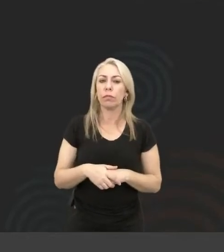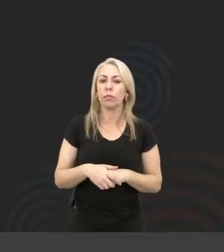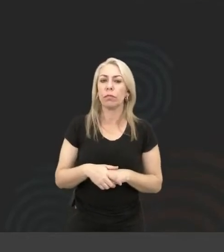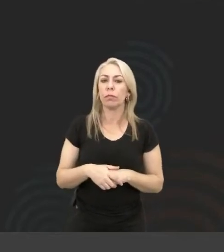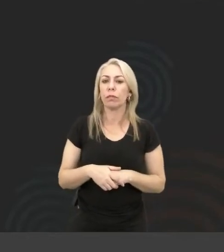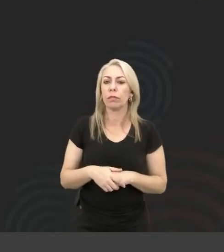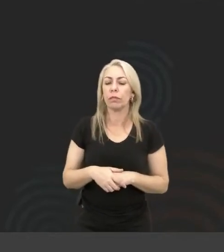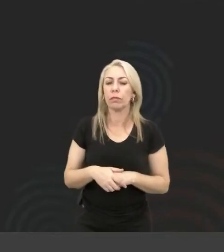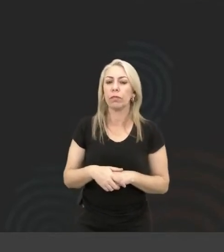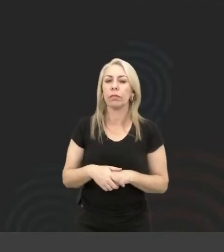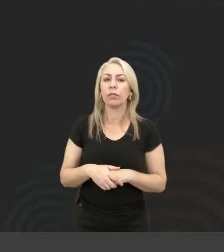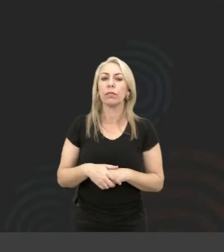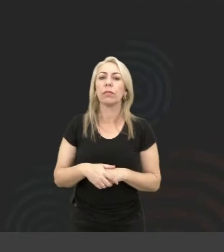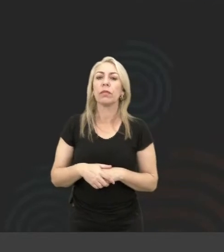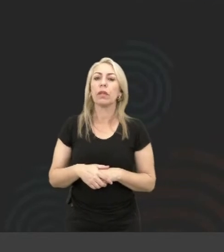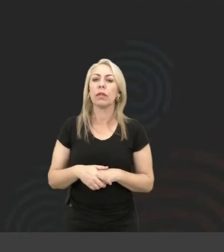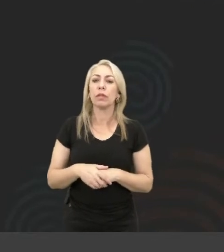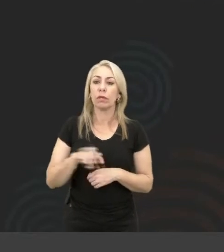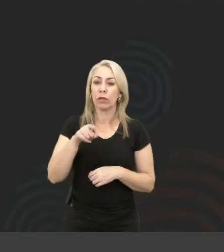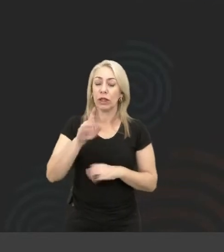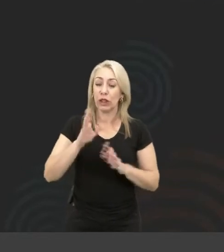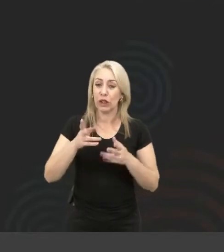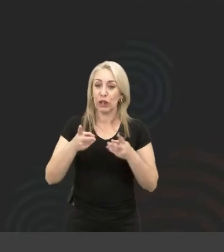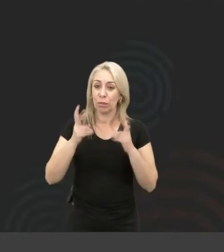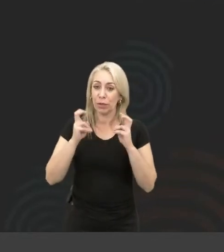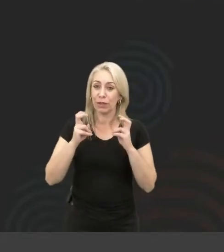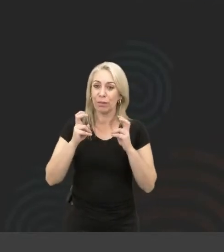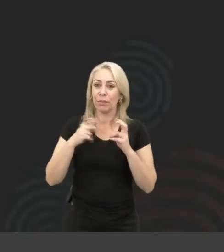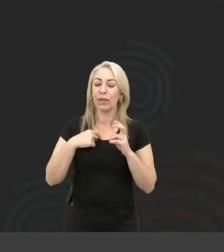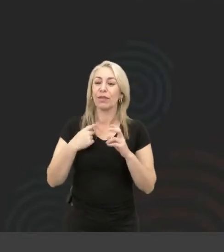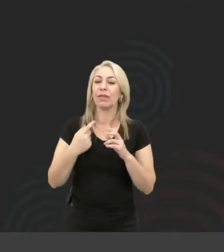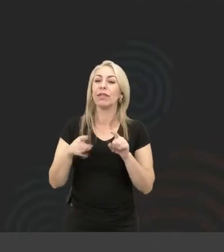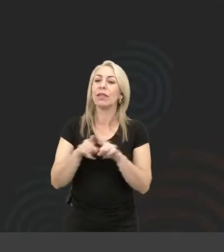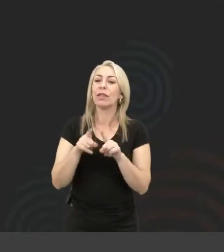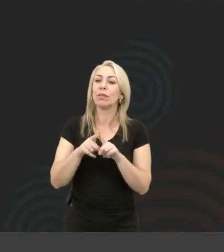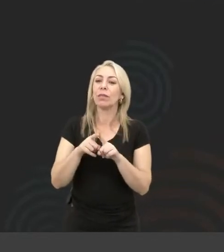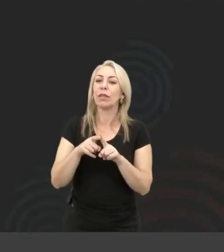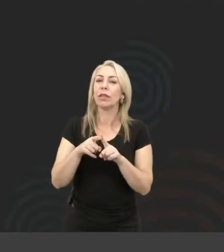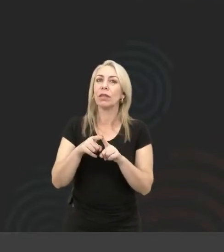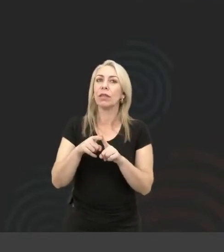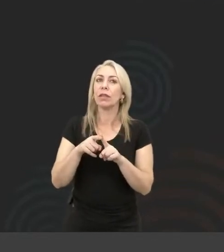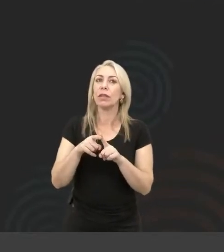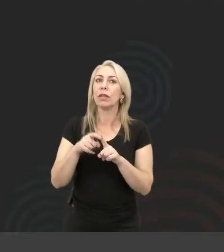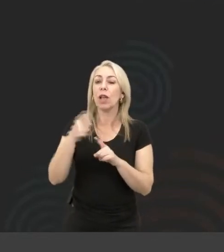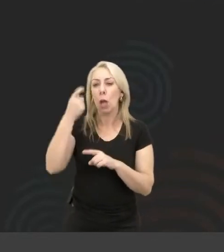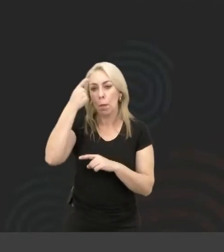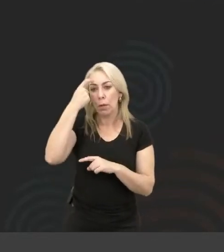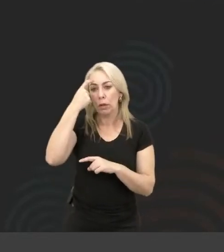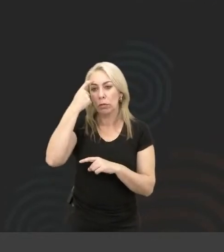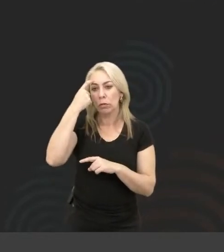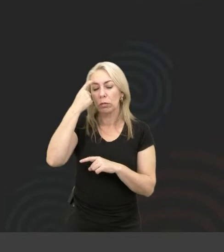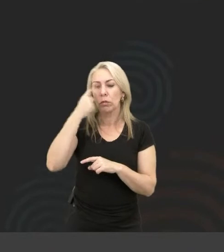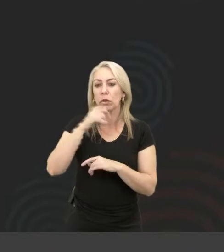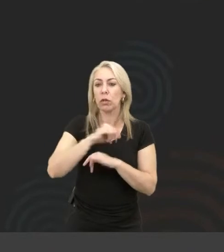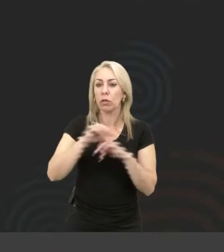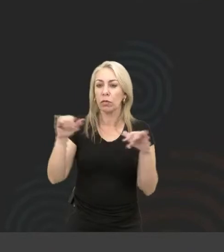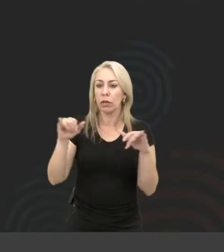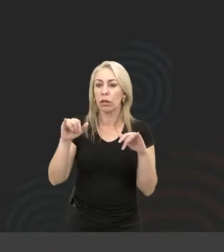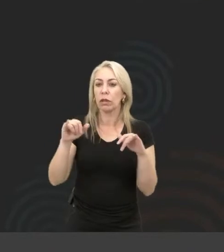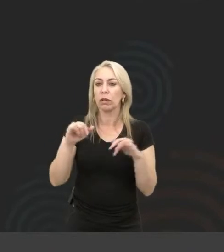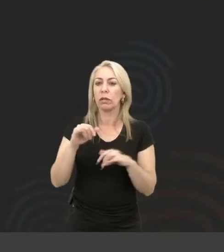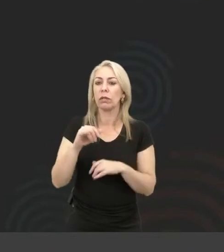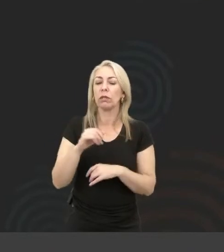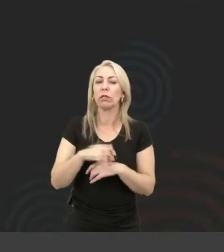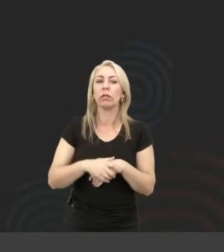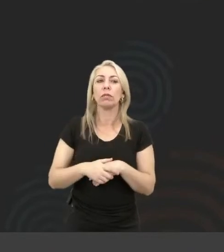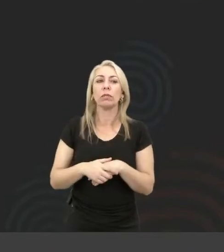Você já percebeu, você já se perguntou, se quando você, isso eu tô falando pra galera do front-end, né?